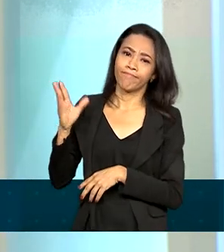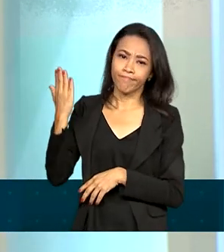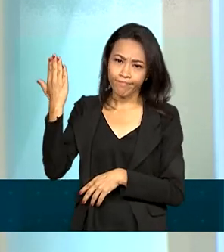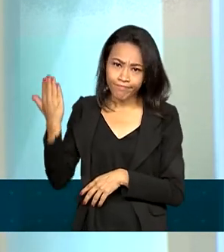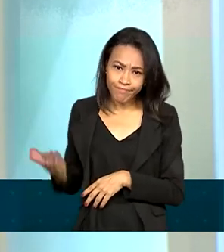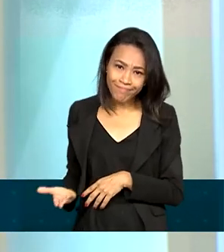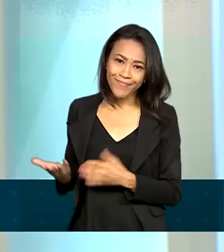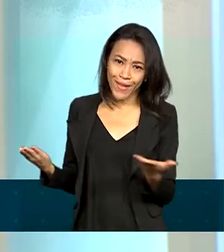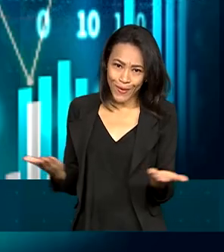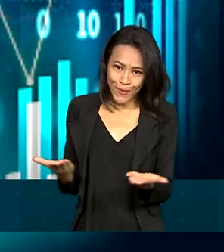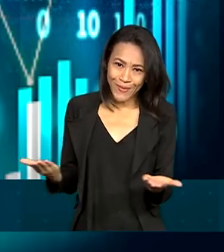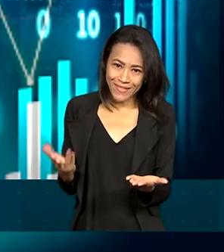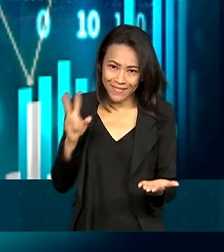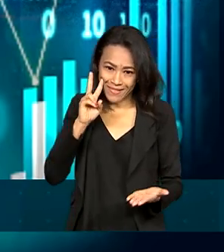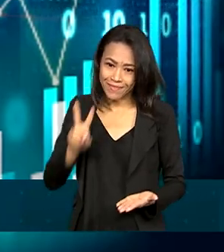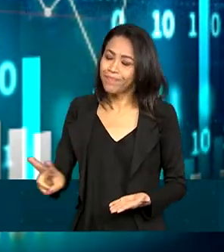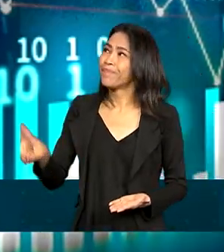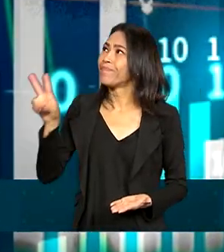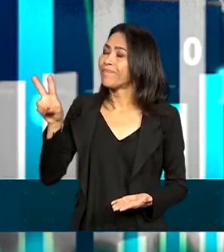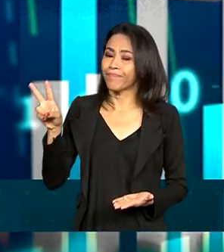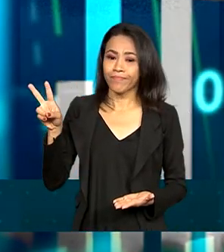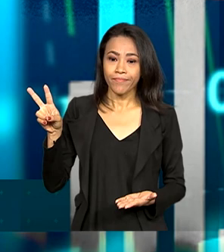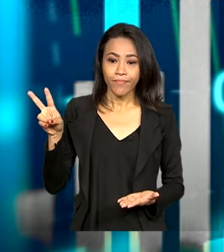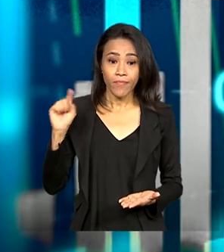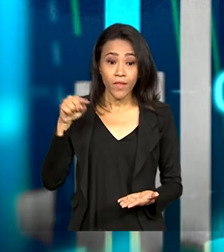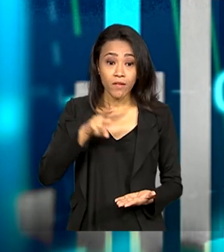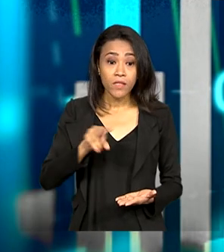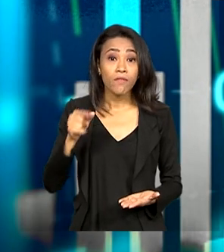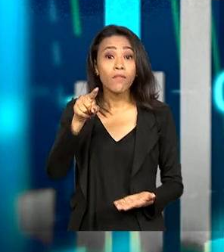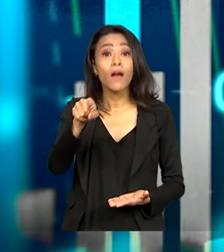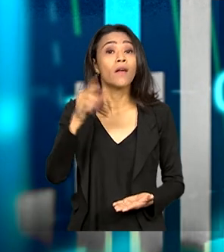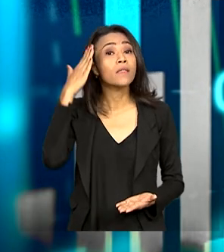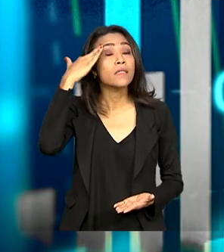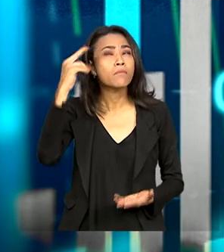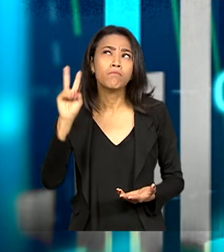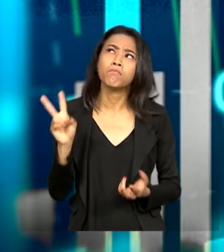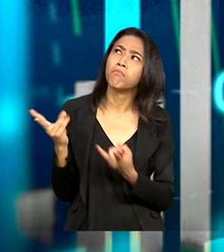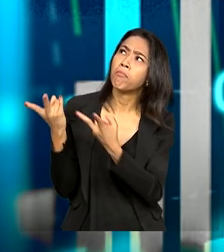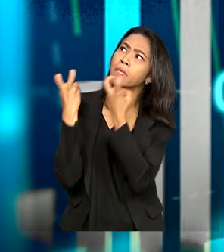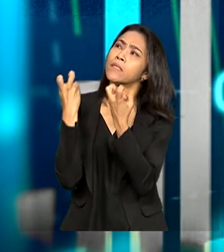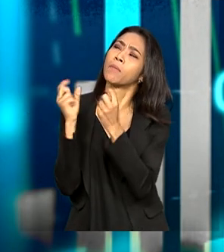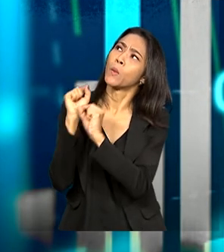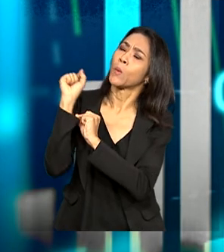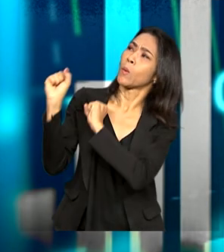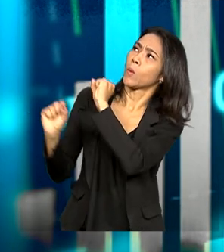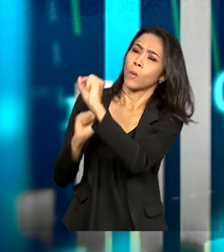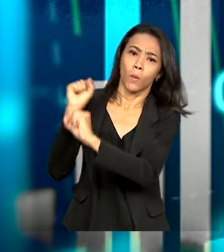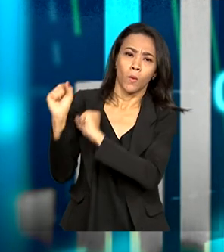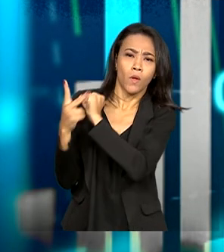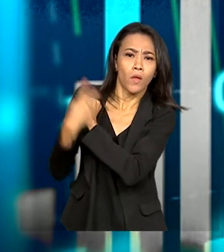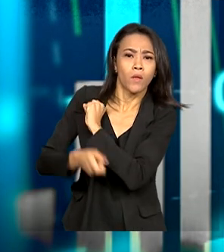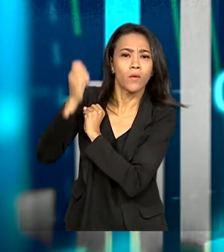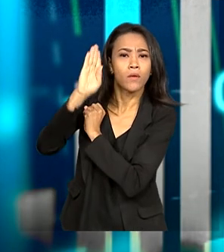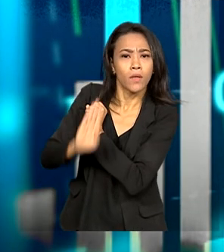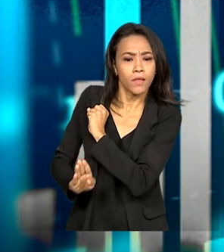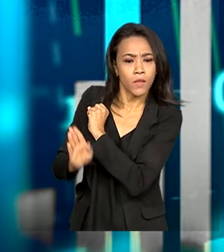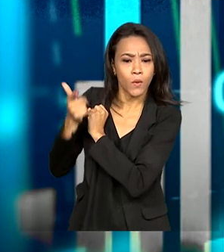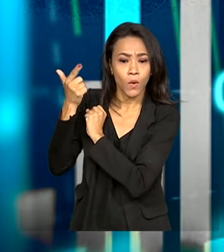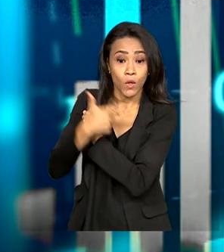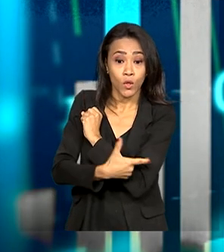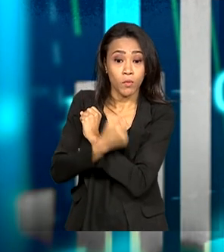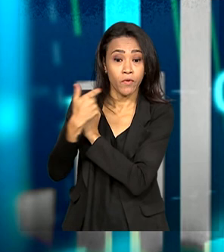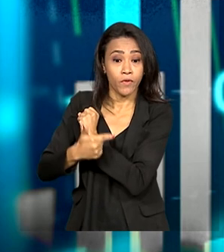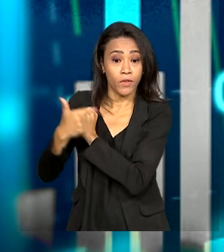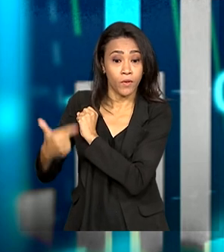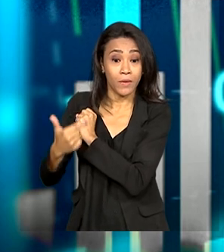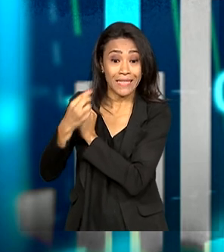a partir de agora. Nessa arte, então, você, telespectador, pode observar que as exportações brasileiras atingiram em 2022 a